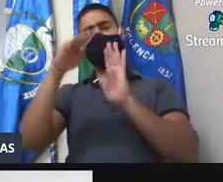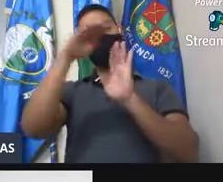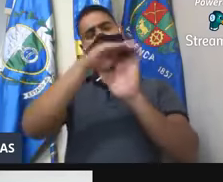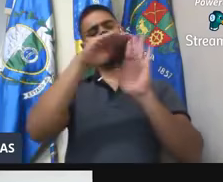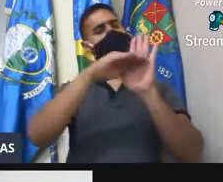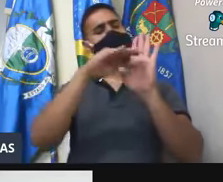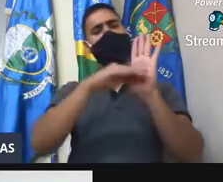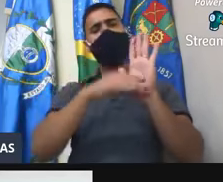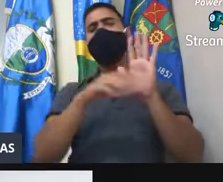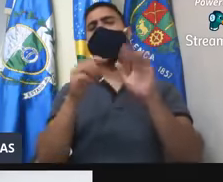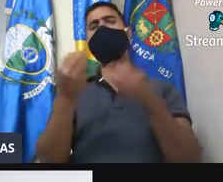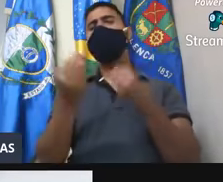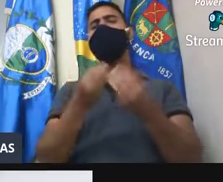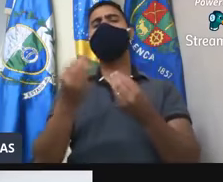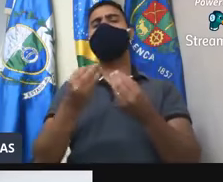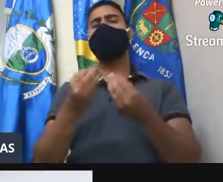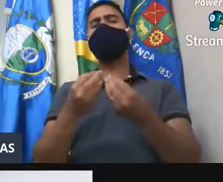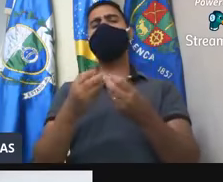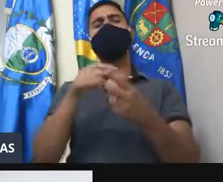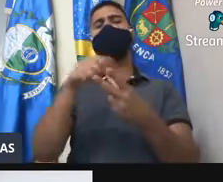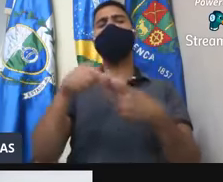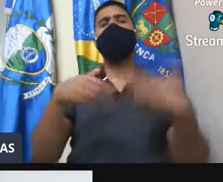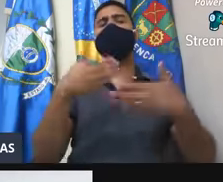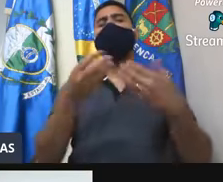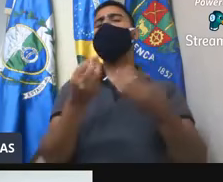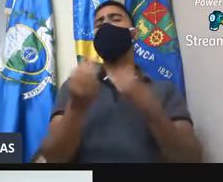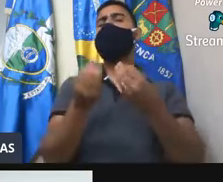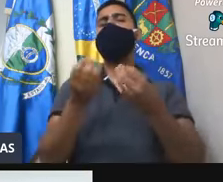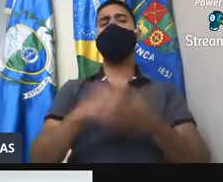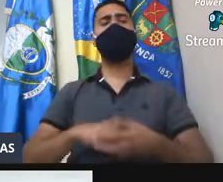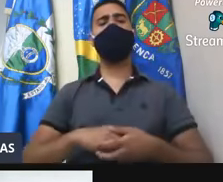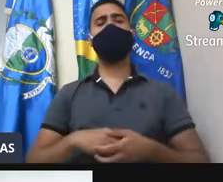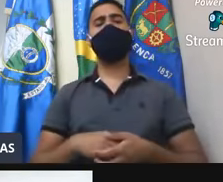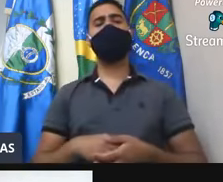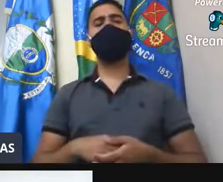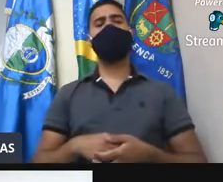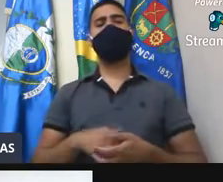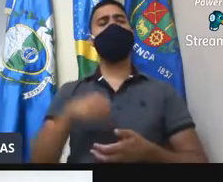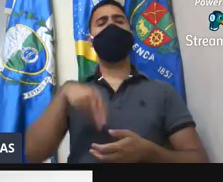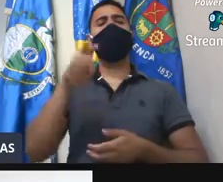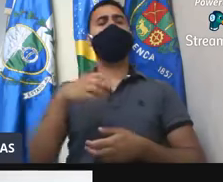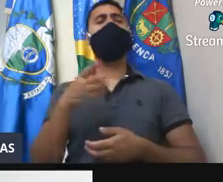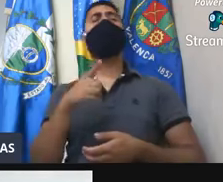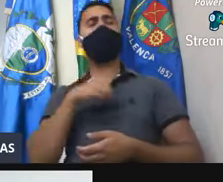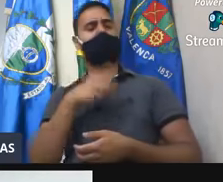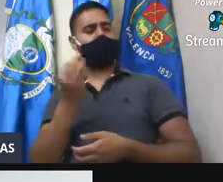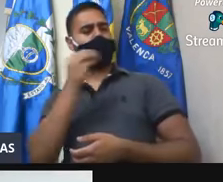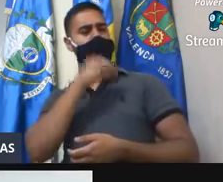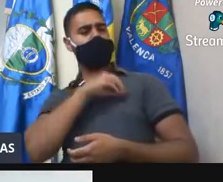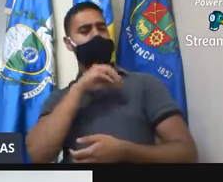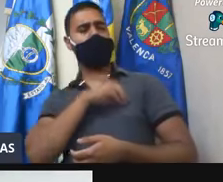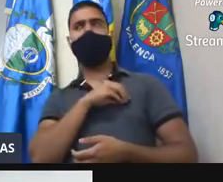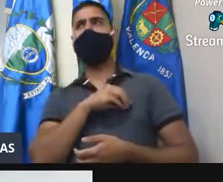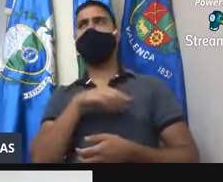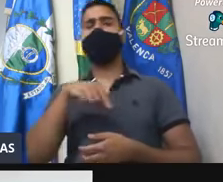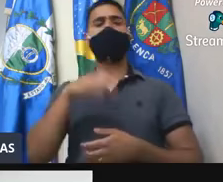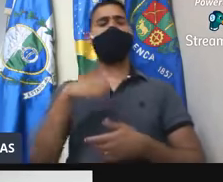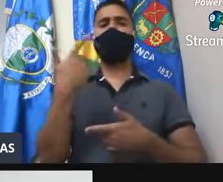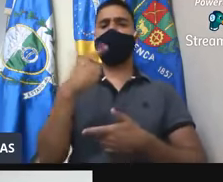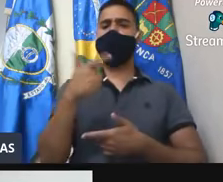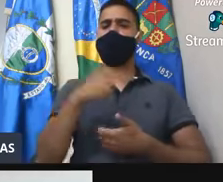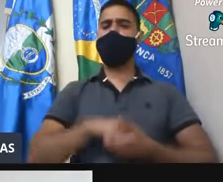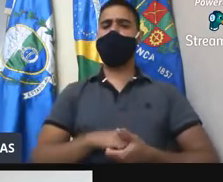todos esses dados, o que que, na verdade, se concluiu com esses dois processos, quem que, na verdade, está